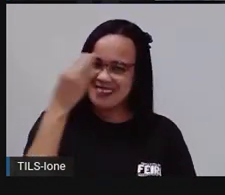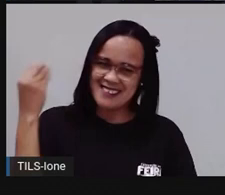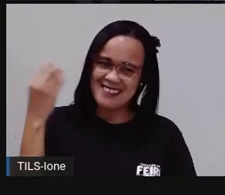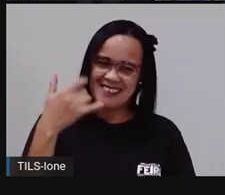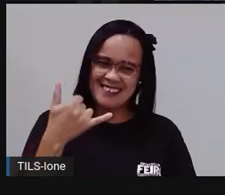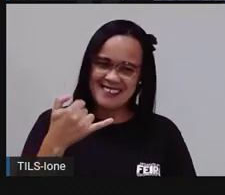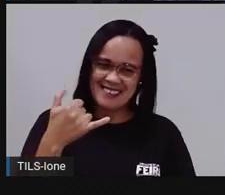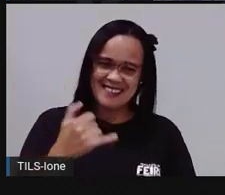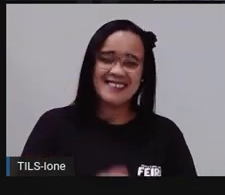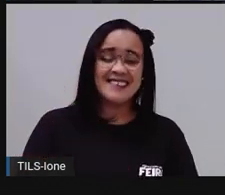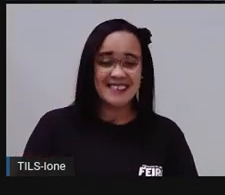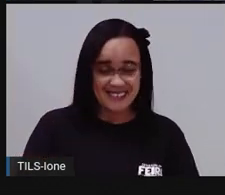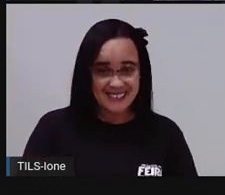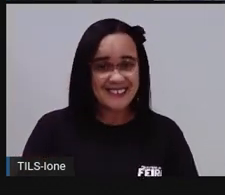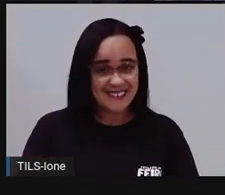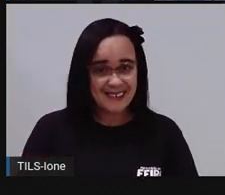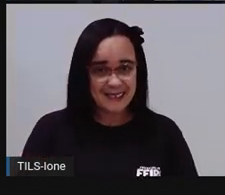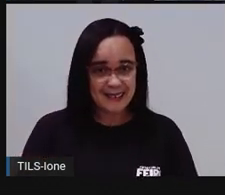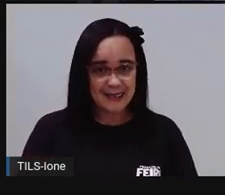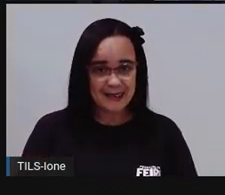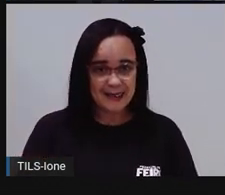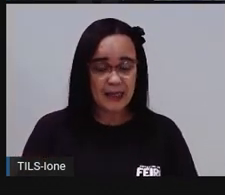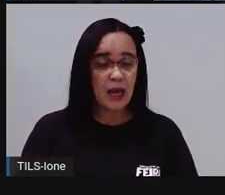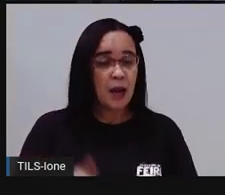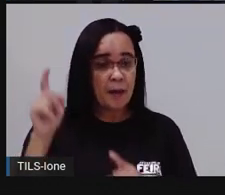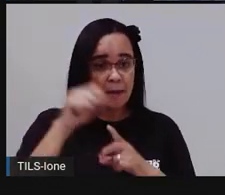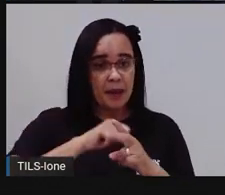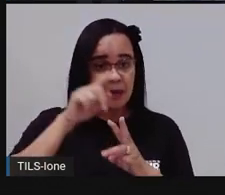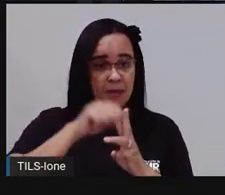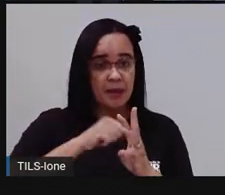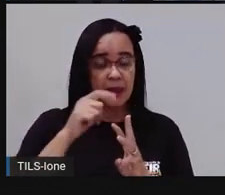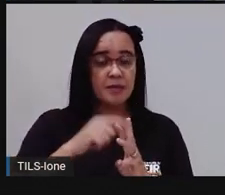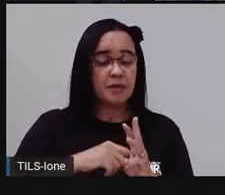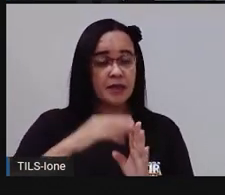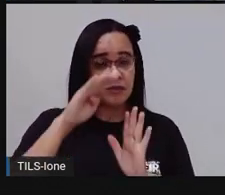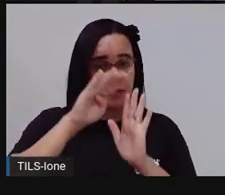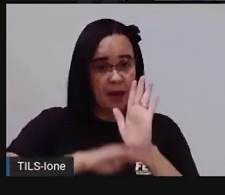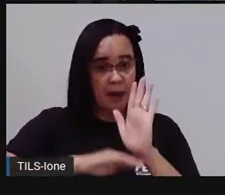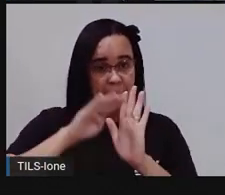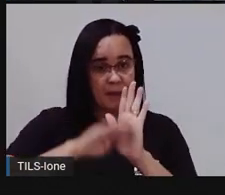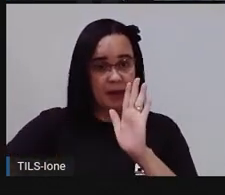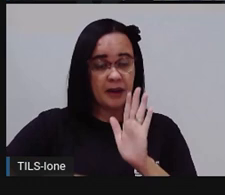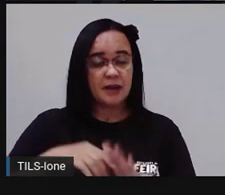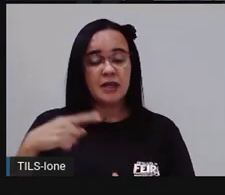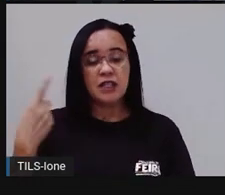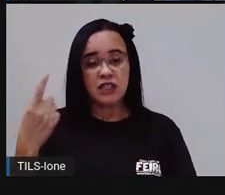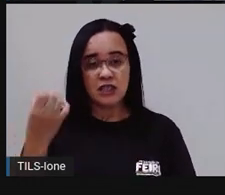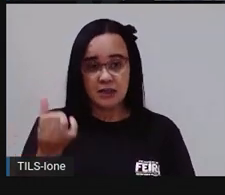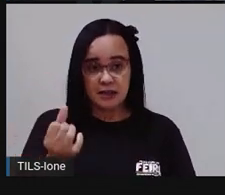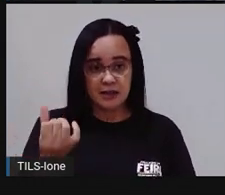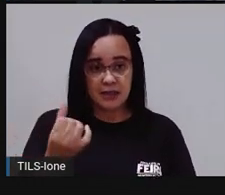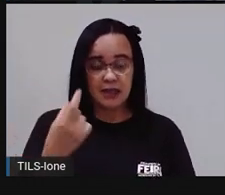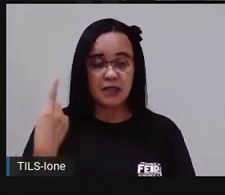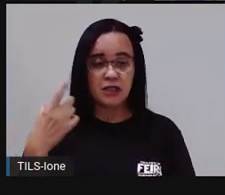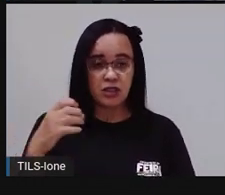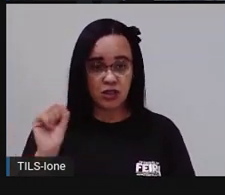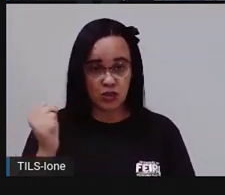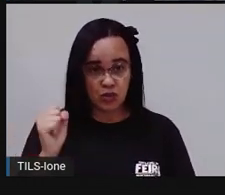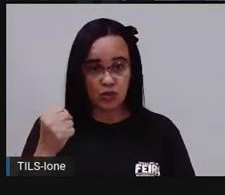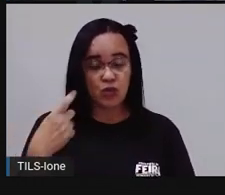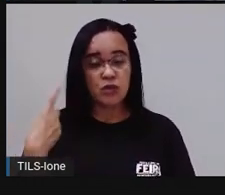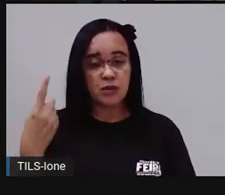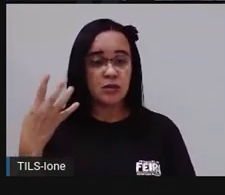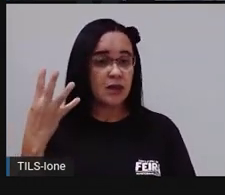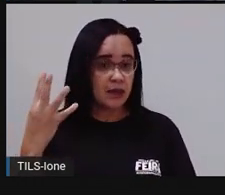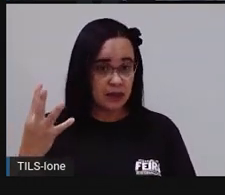consumiu 15, nesses dois meses consumiu 16, nesse consumiu 18, nesse 14. E